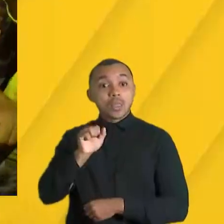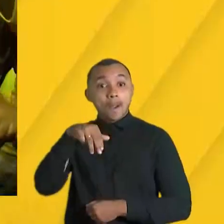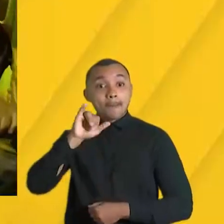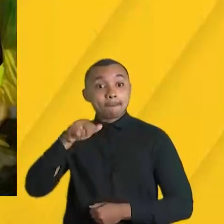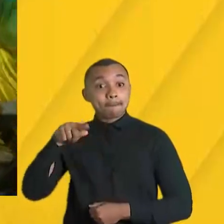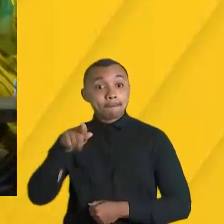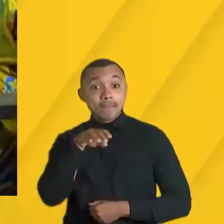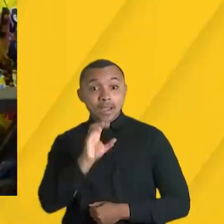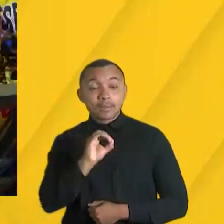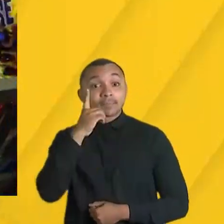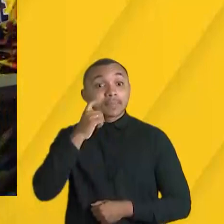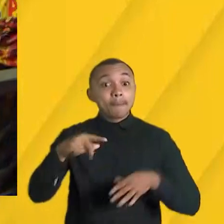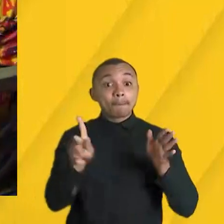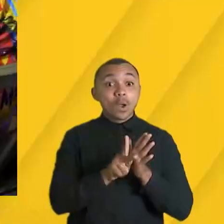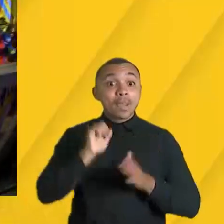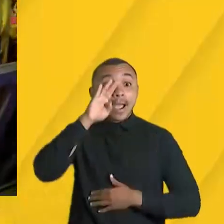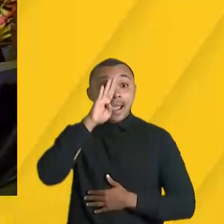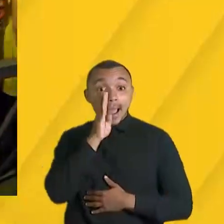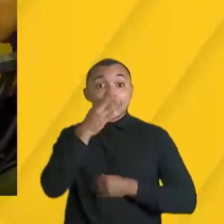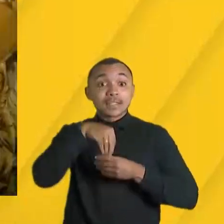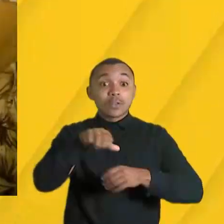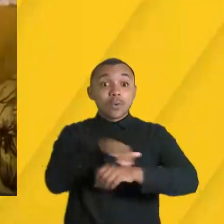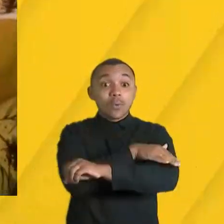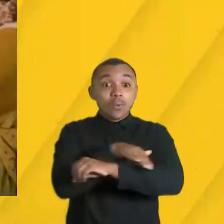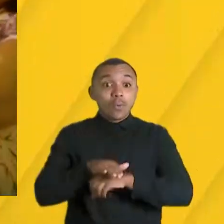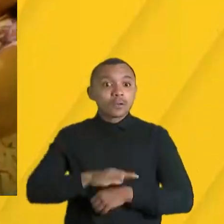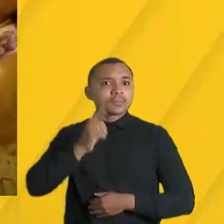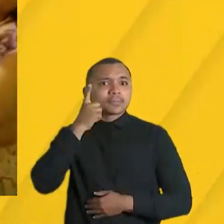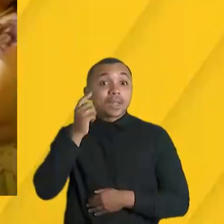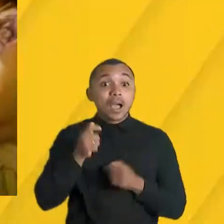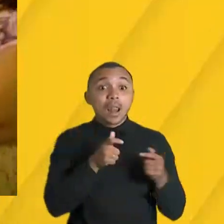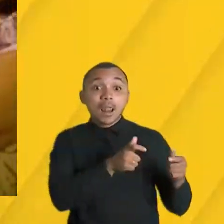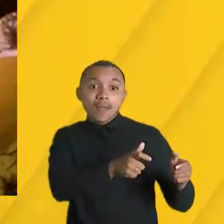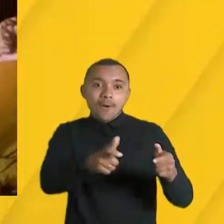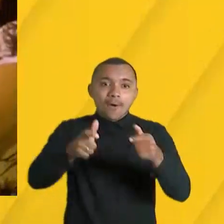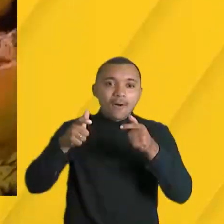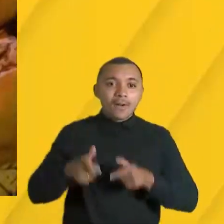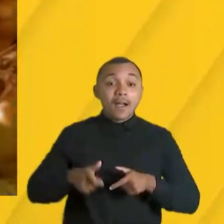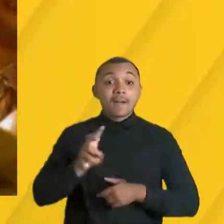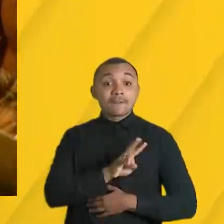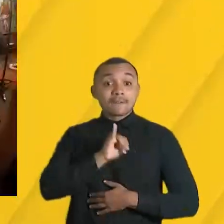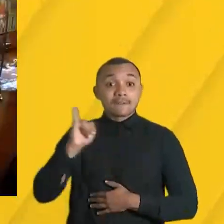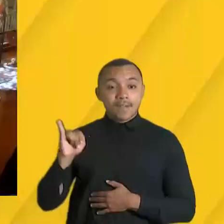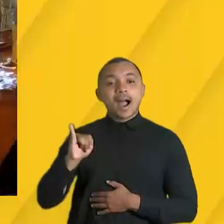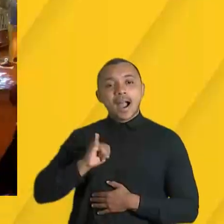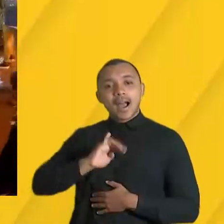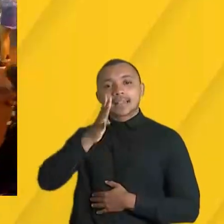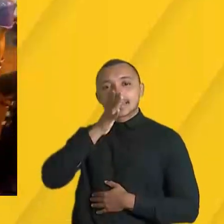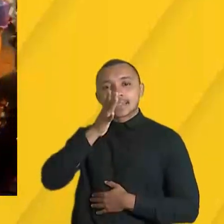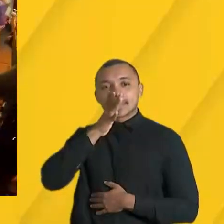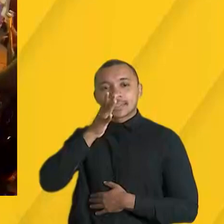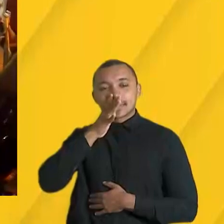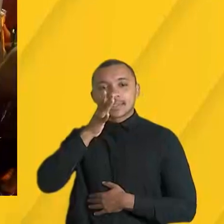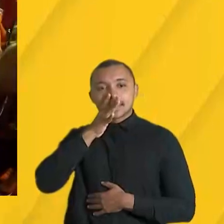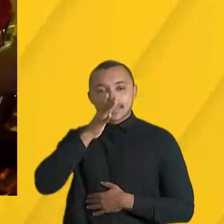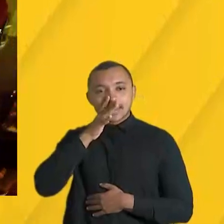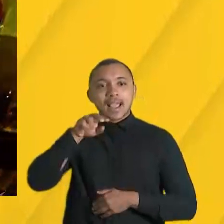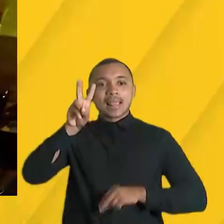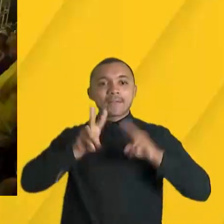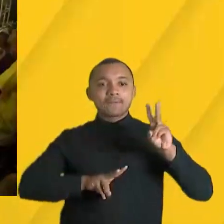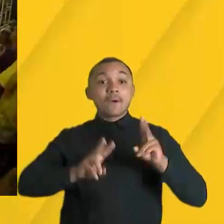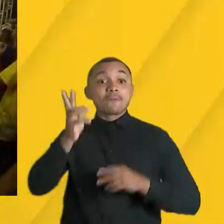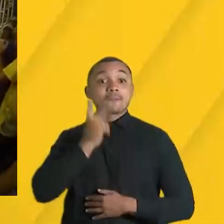Tudo de graça na rua. Para saber onde você vai curtir, dá uma olhada no arroba carnaval de Fortaleza, veste a